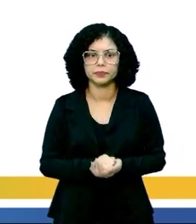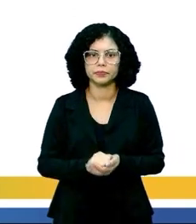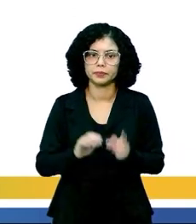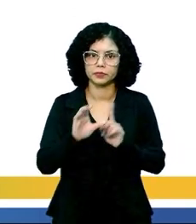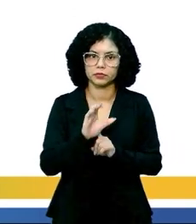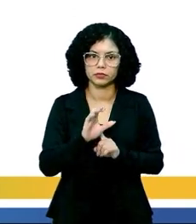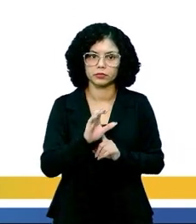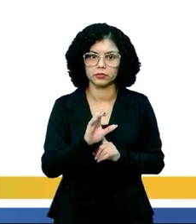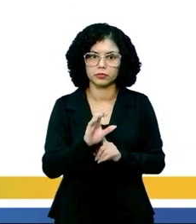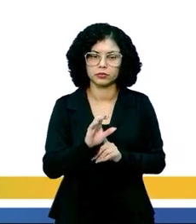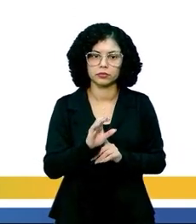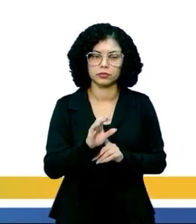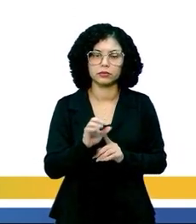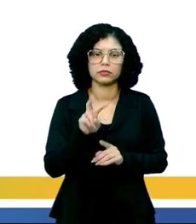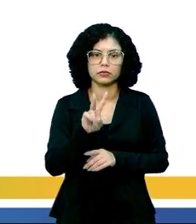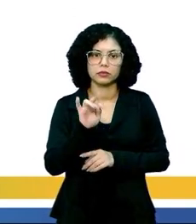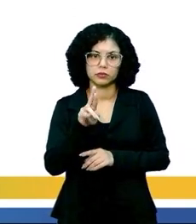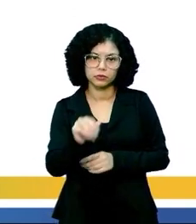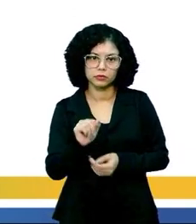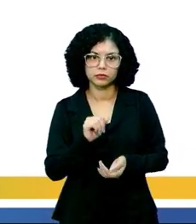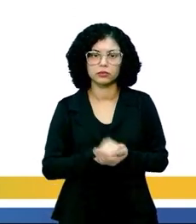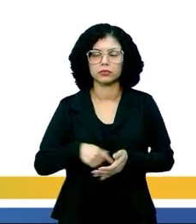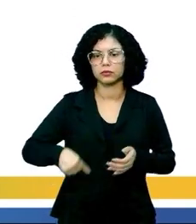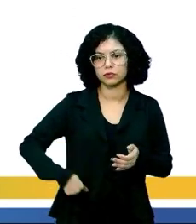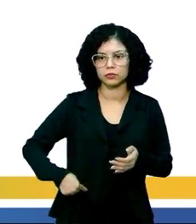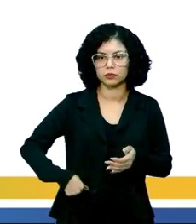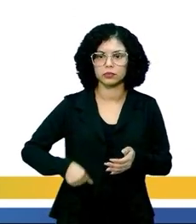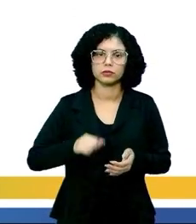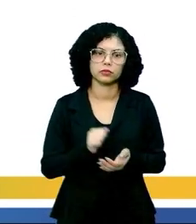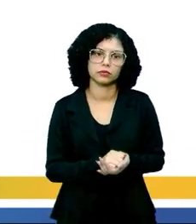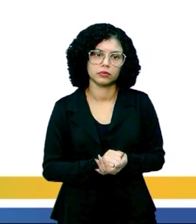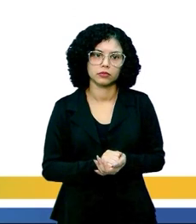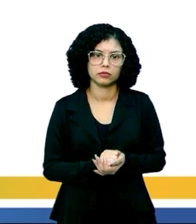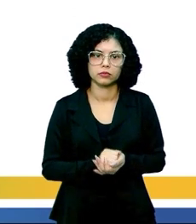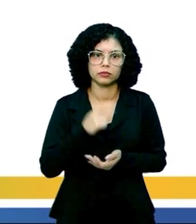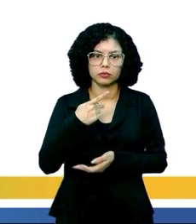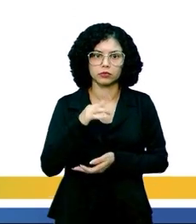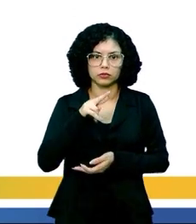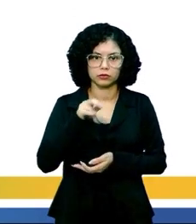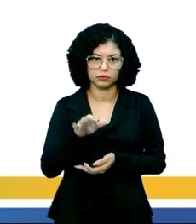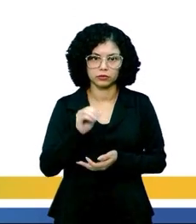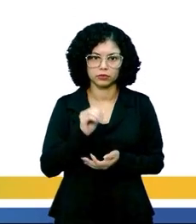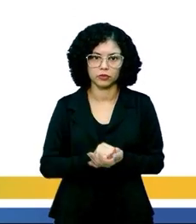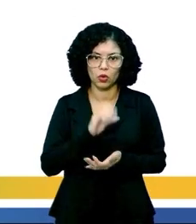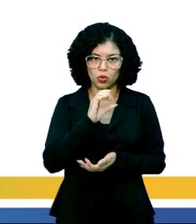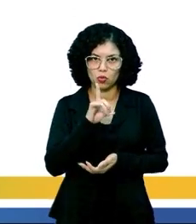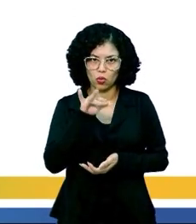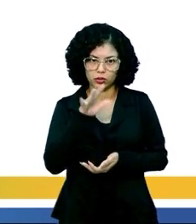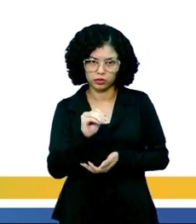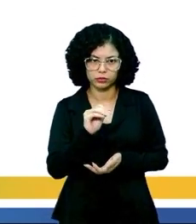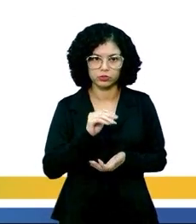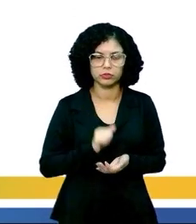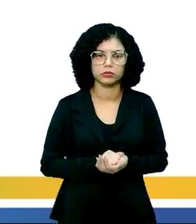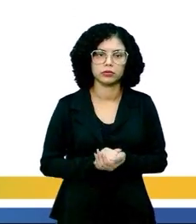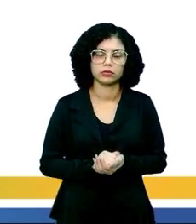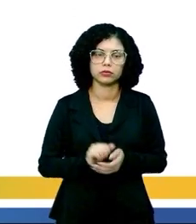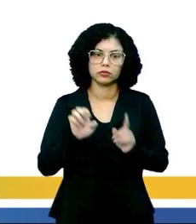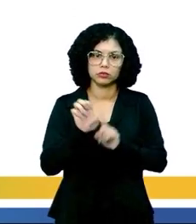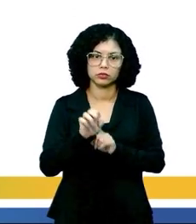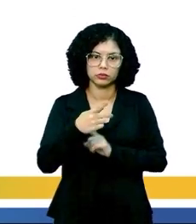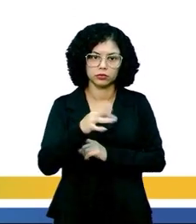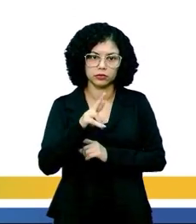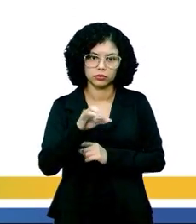C, vitaminas e intestino delgado? Ou alternativa D, proteínas e duodeno? Ai, a alternativa E,